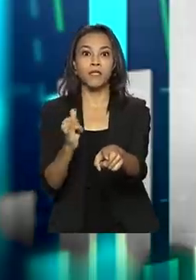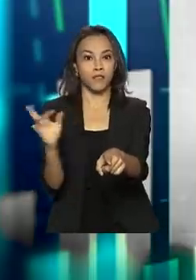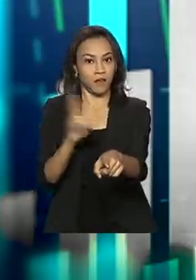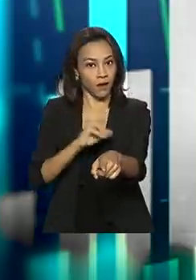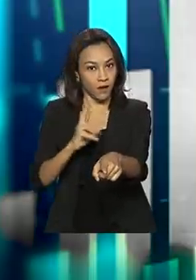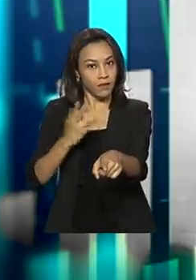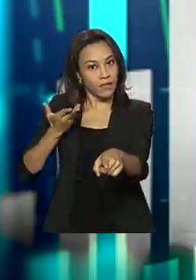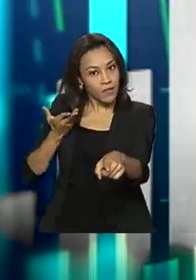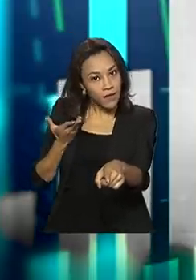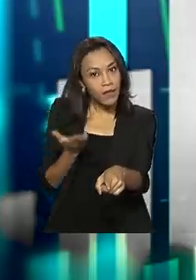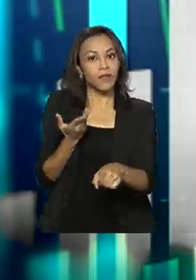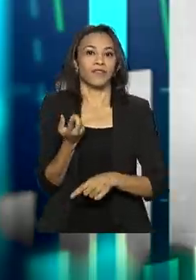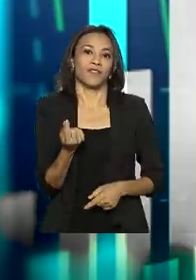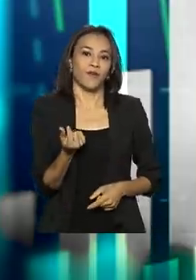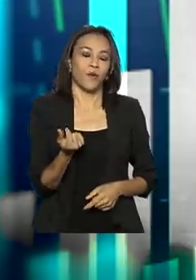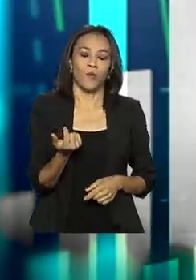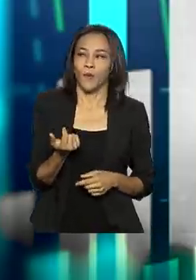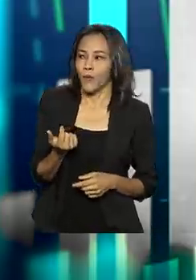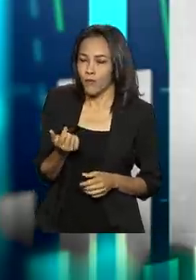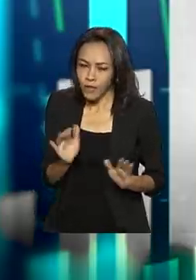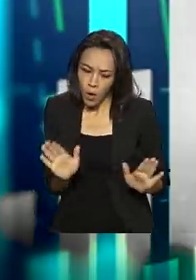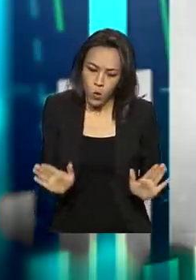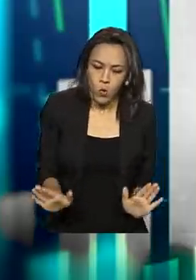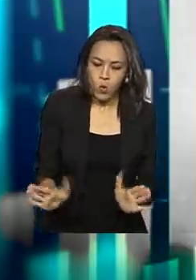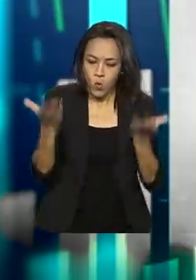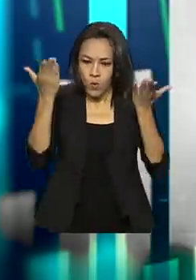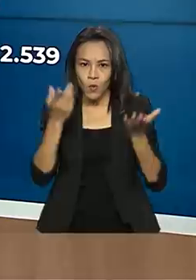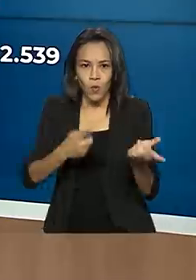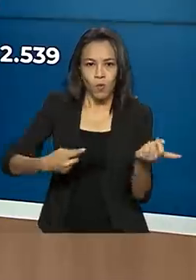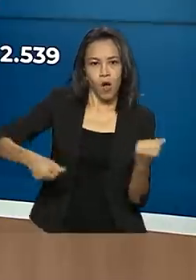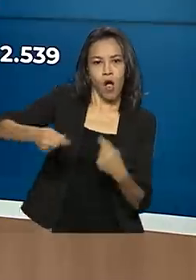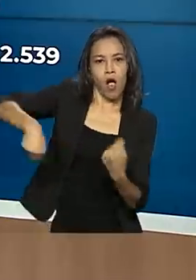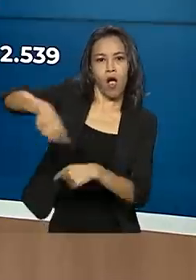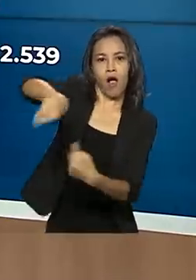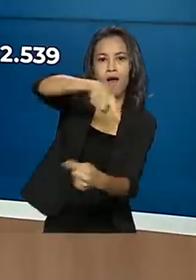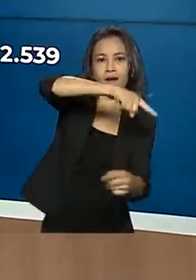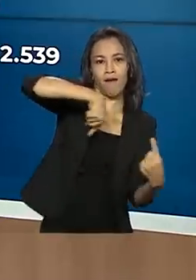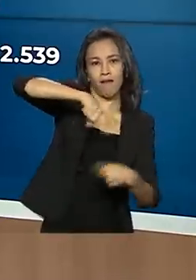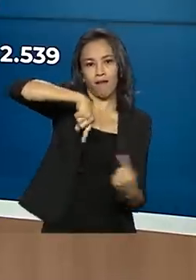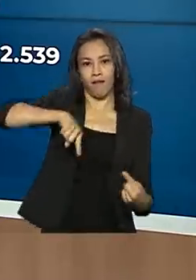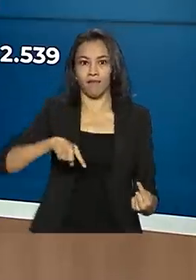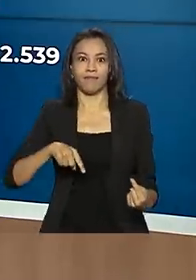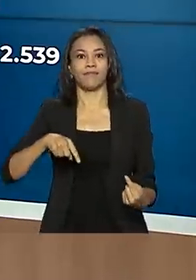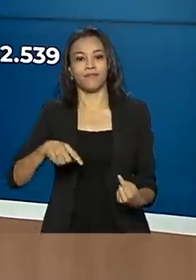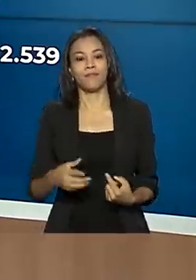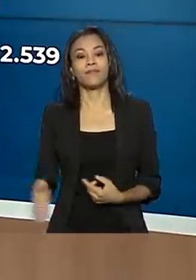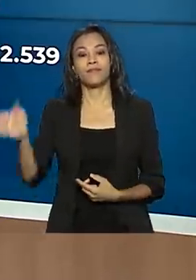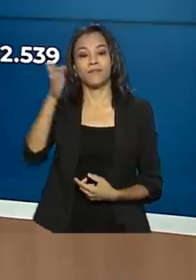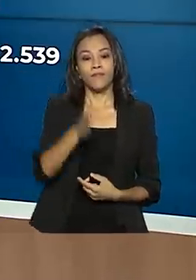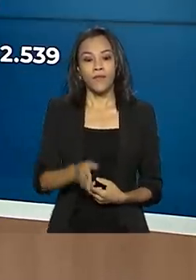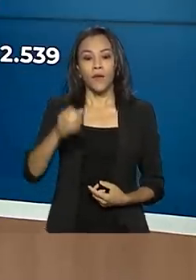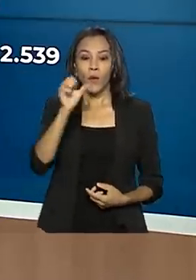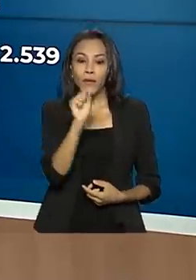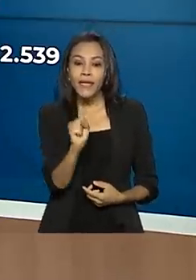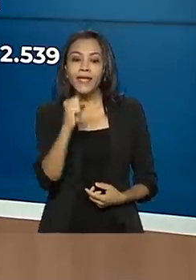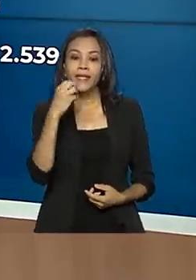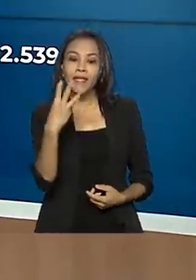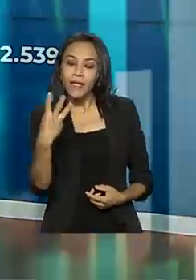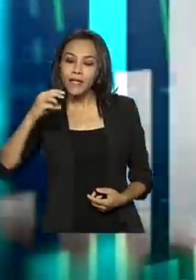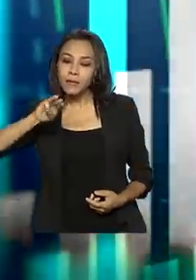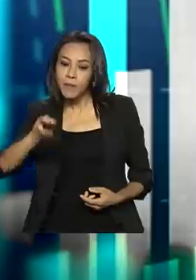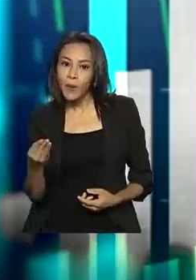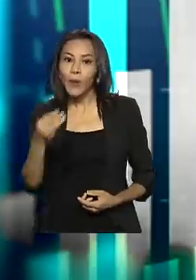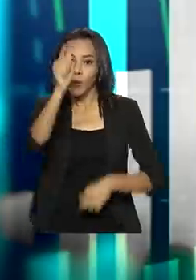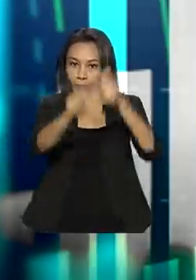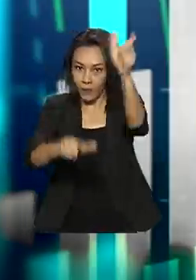certamente, evidentemente, vai dar um grande impulso nesse final de ano. Estima-se que cerca de 83 milhões de brasileiros e brasileiras